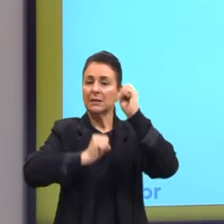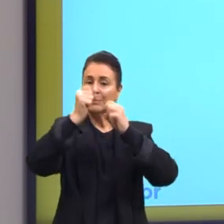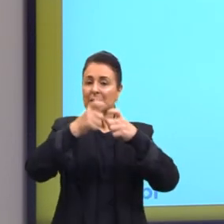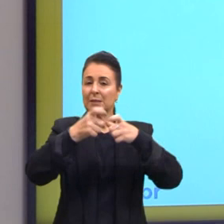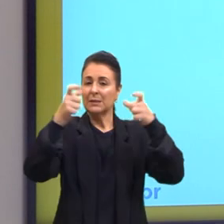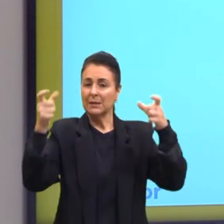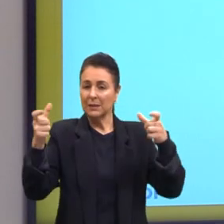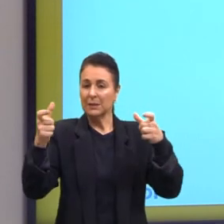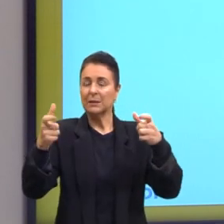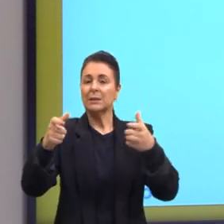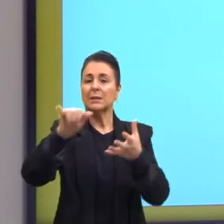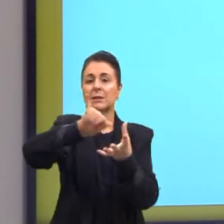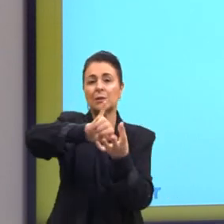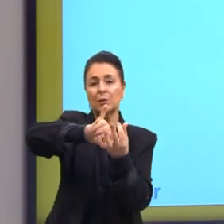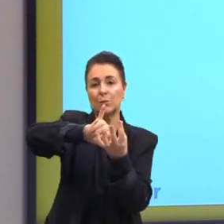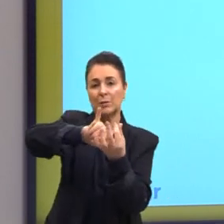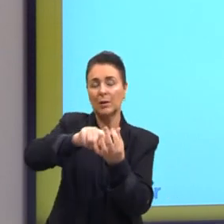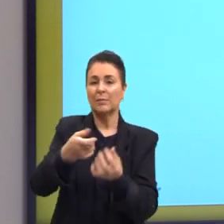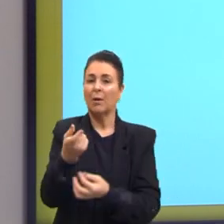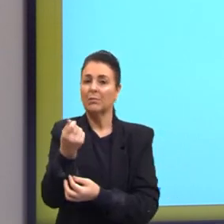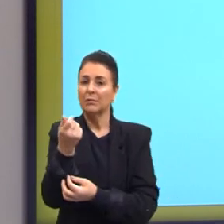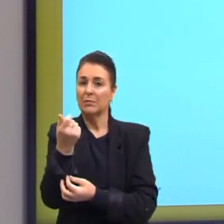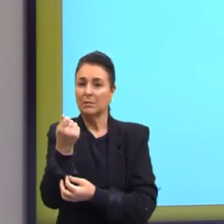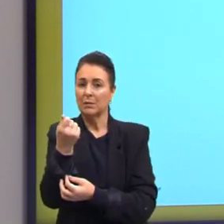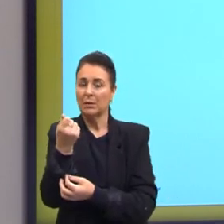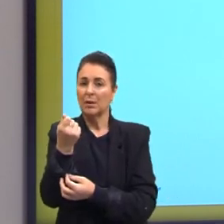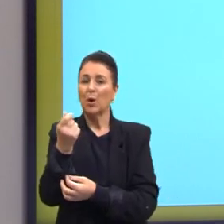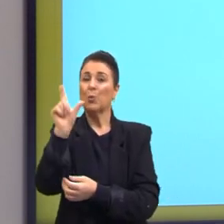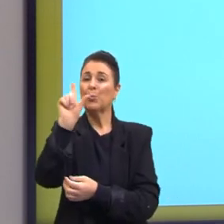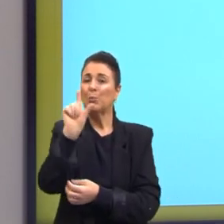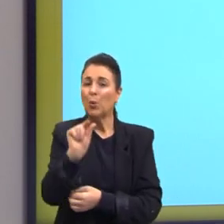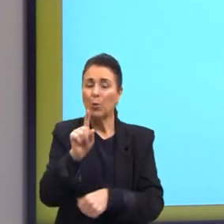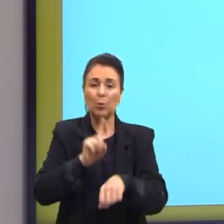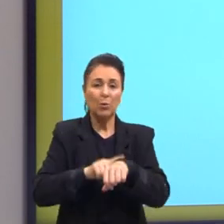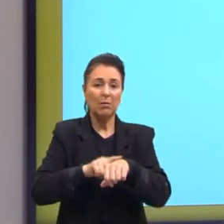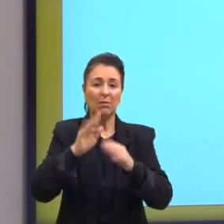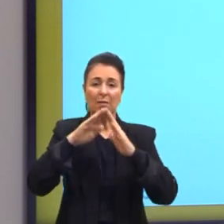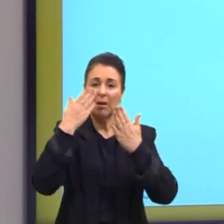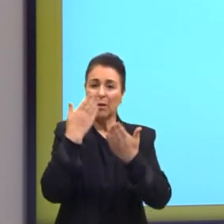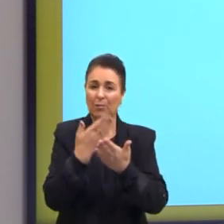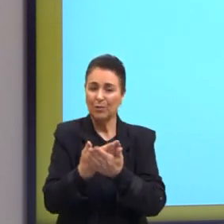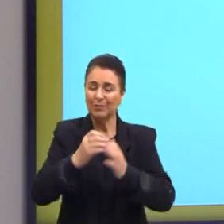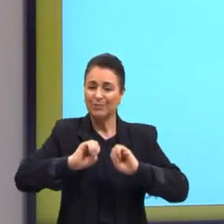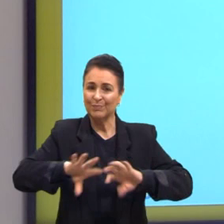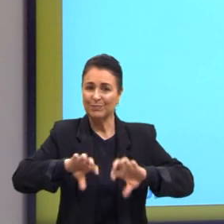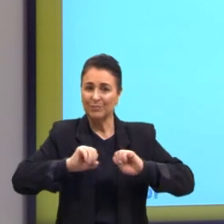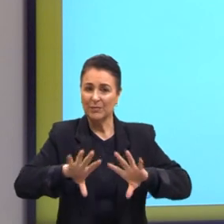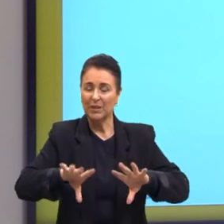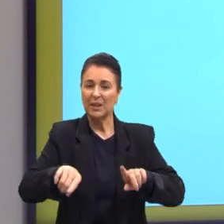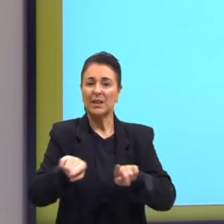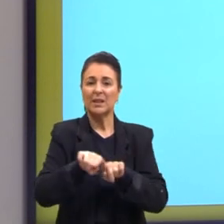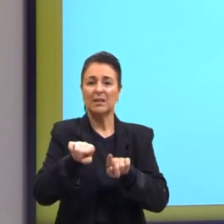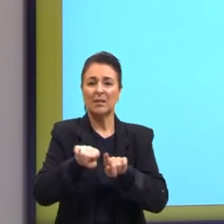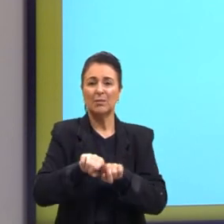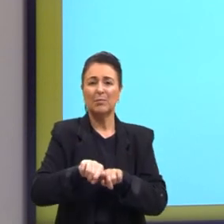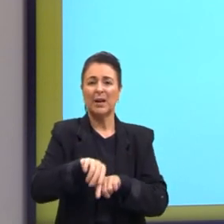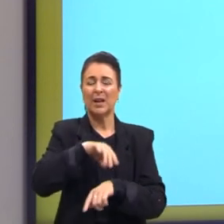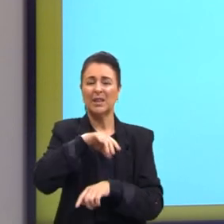financeiro. Baixos níveis de escolaridade e precarização do trabalho.